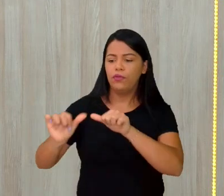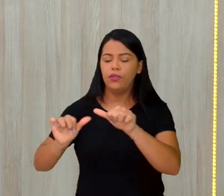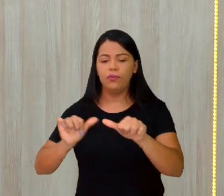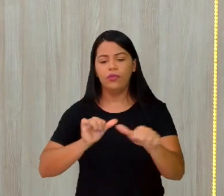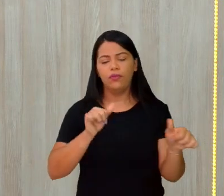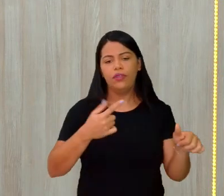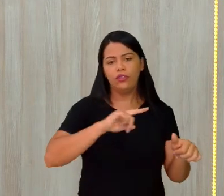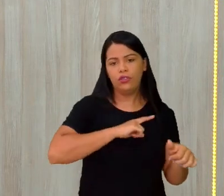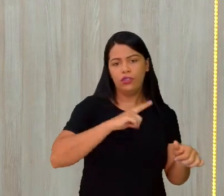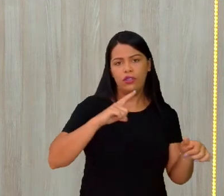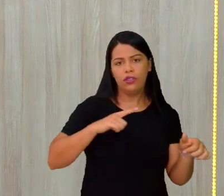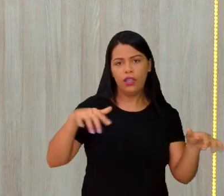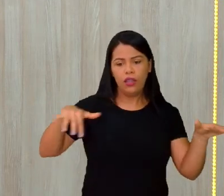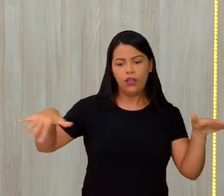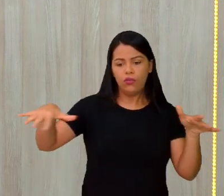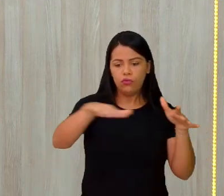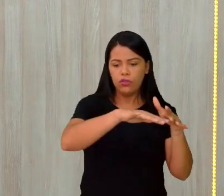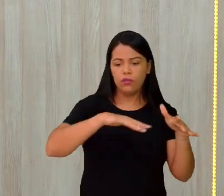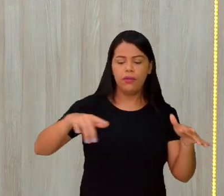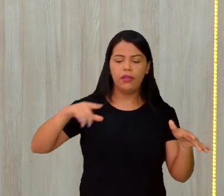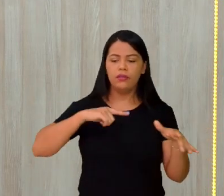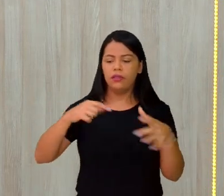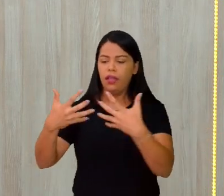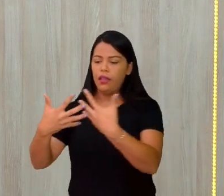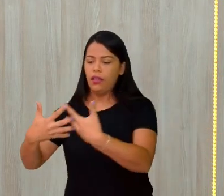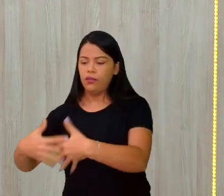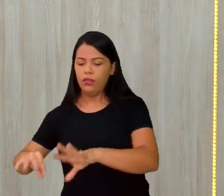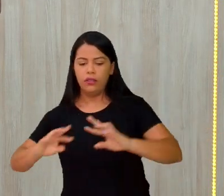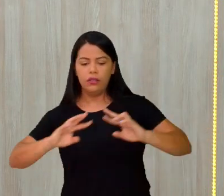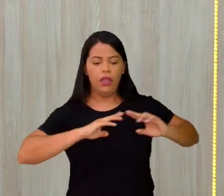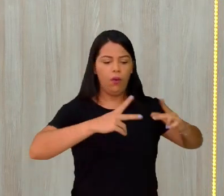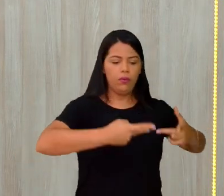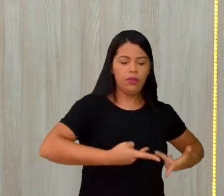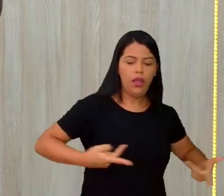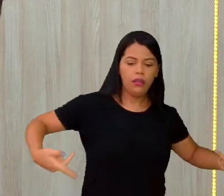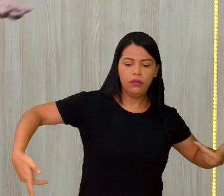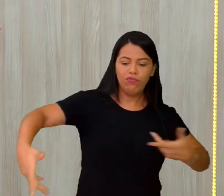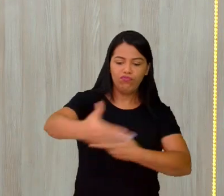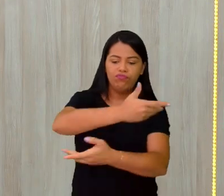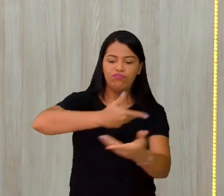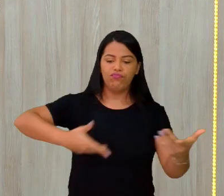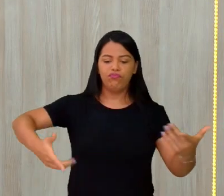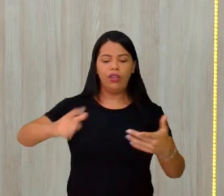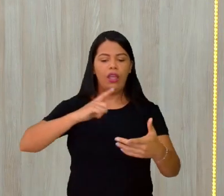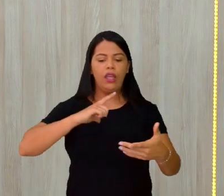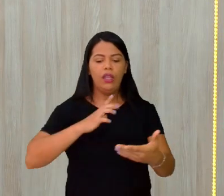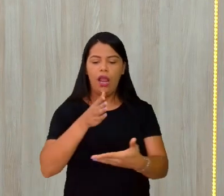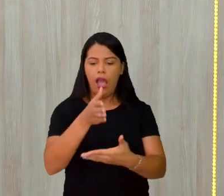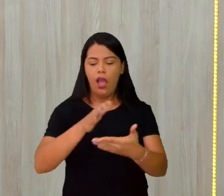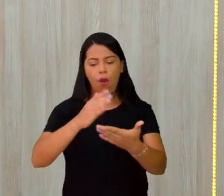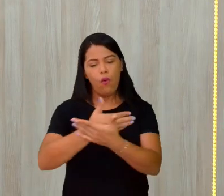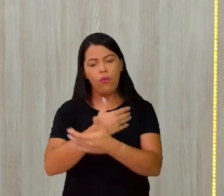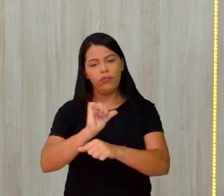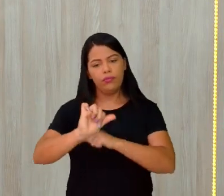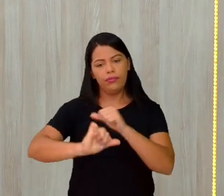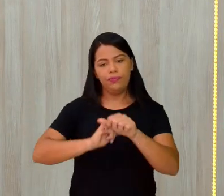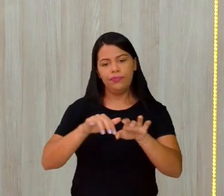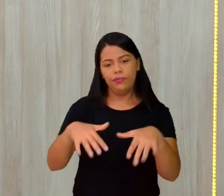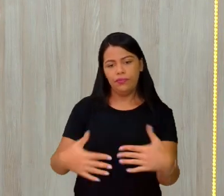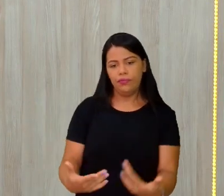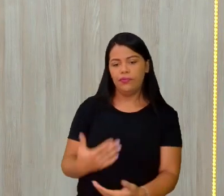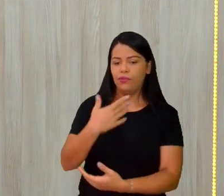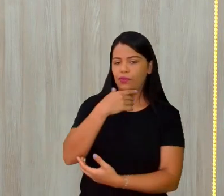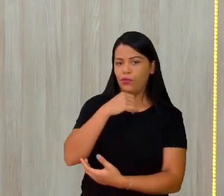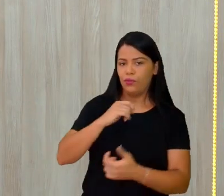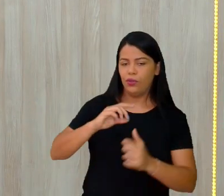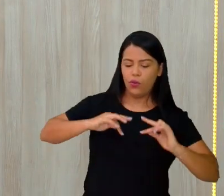natureza e as interações que ocorrem um com o outro. E o homem, se apropriando